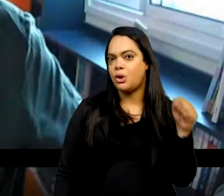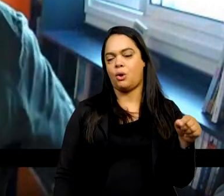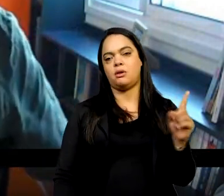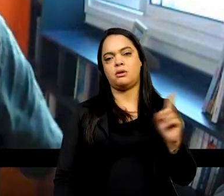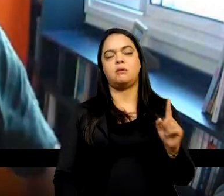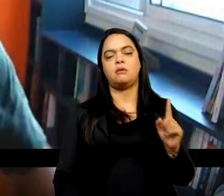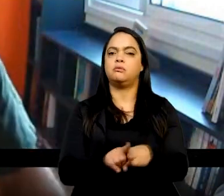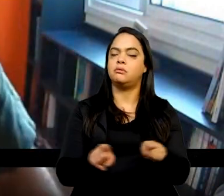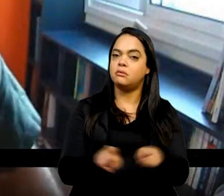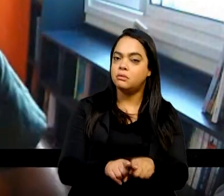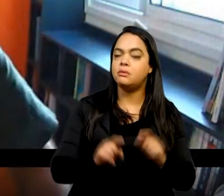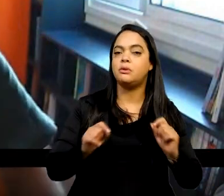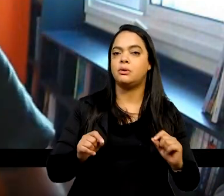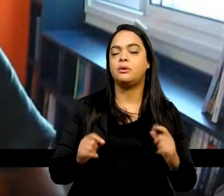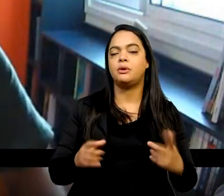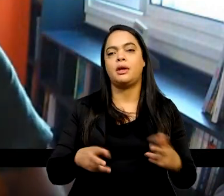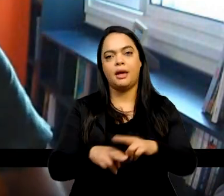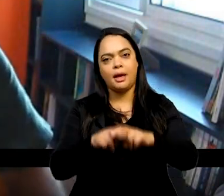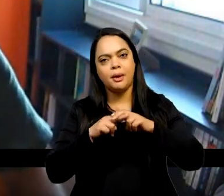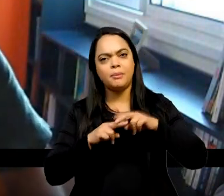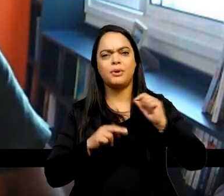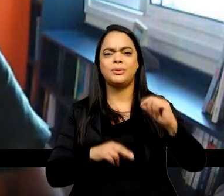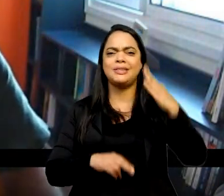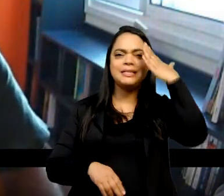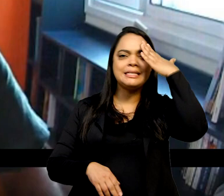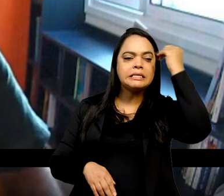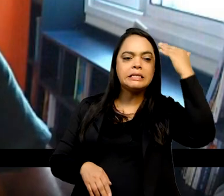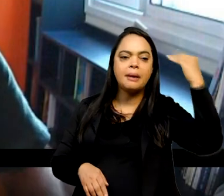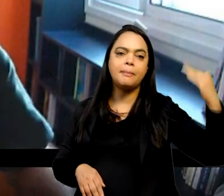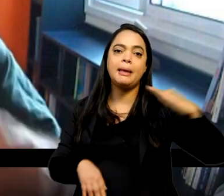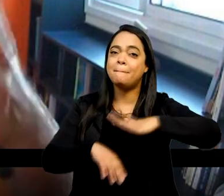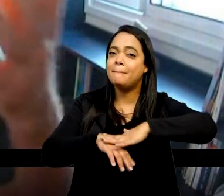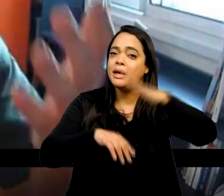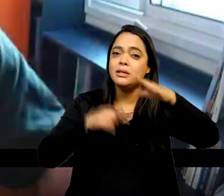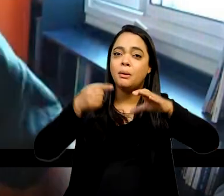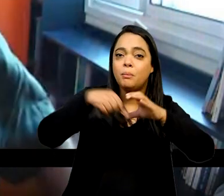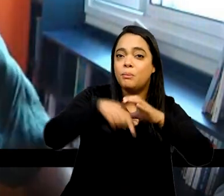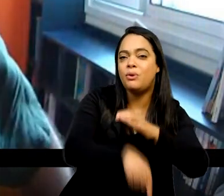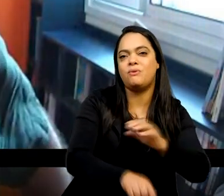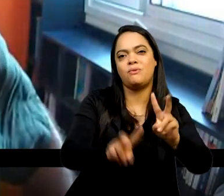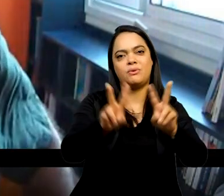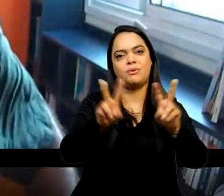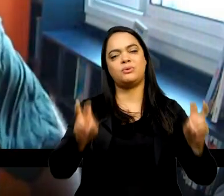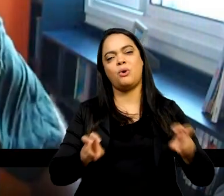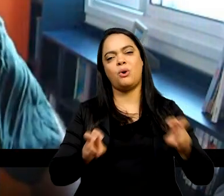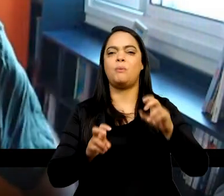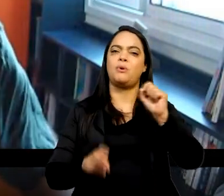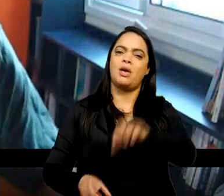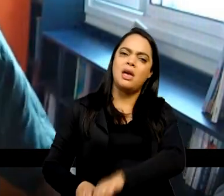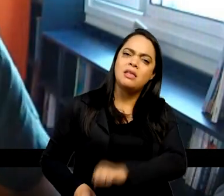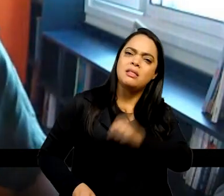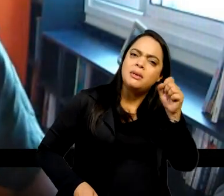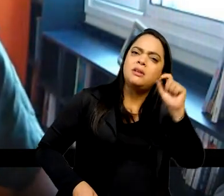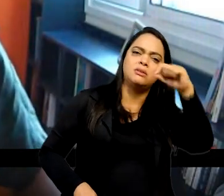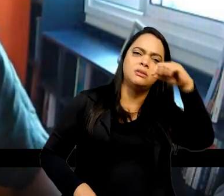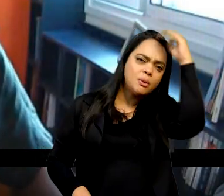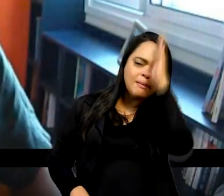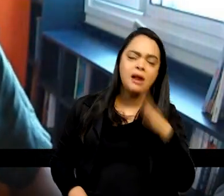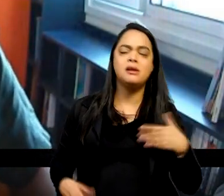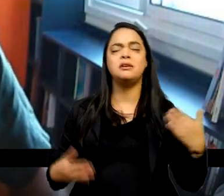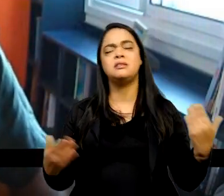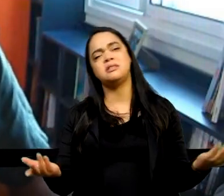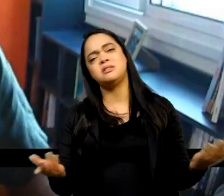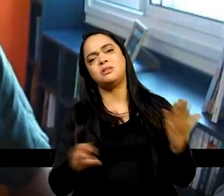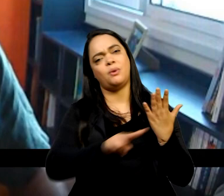respeito a saberes mais amplos acerca da independência, e acerca da história do Brasil, de todos os desdobramentos da independência,